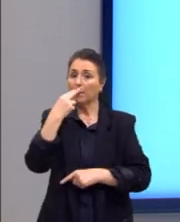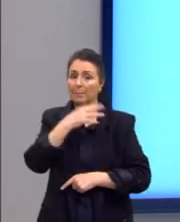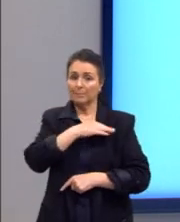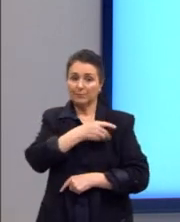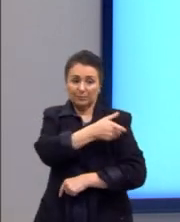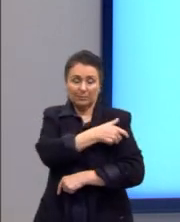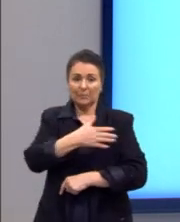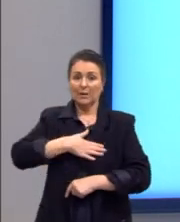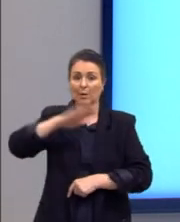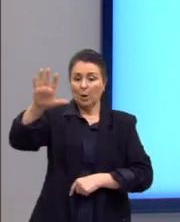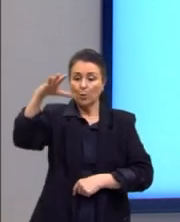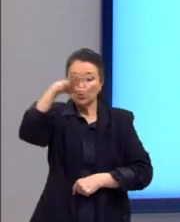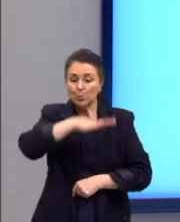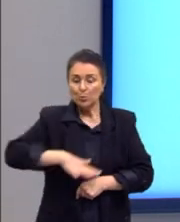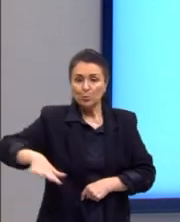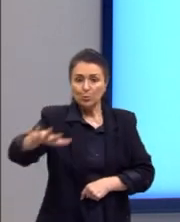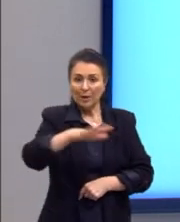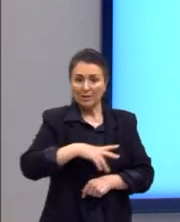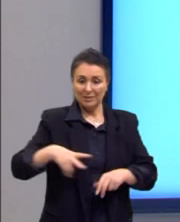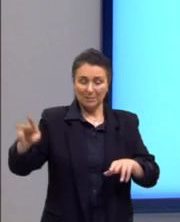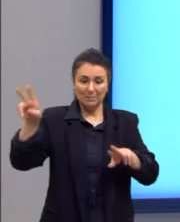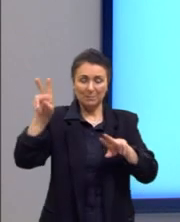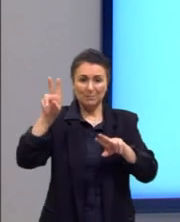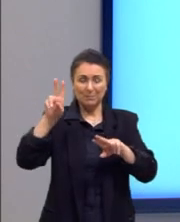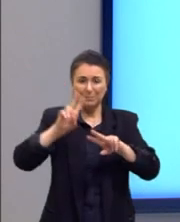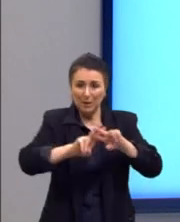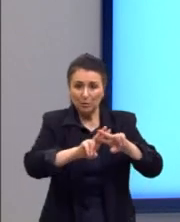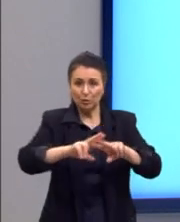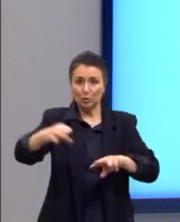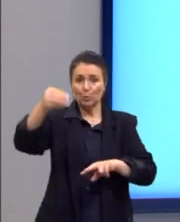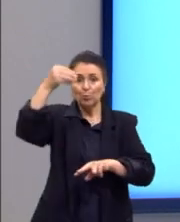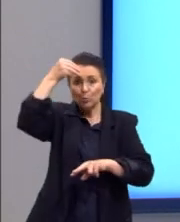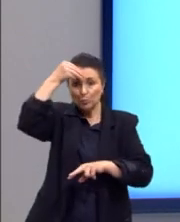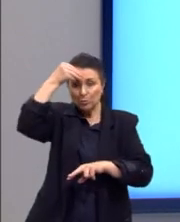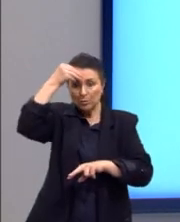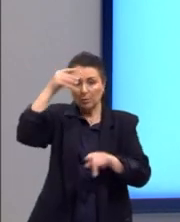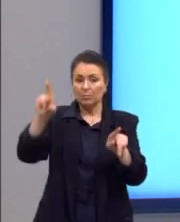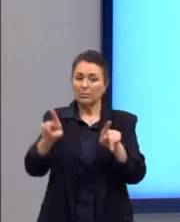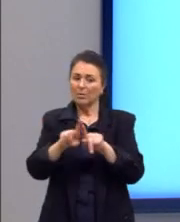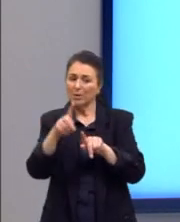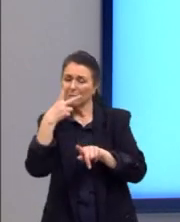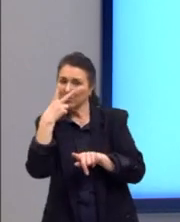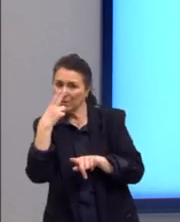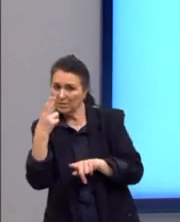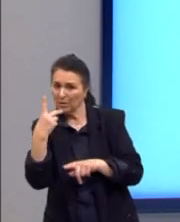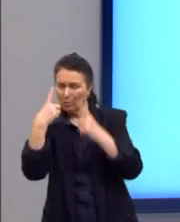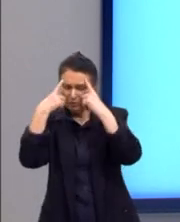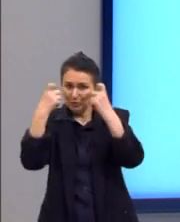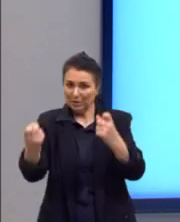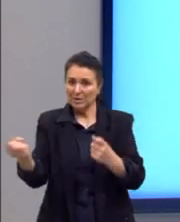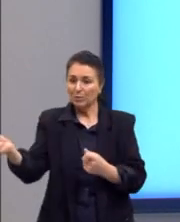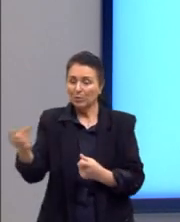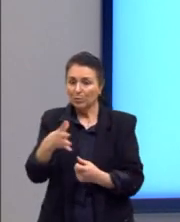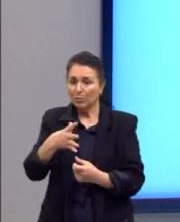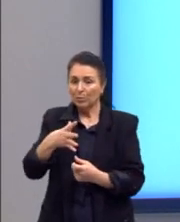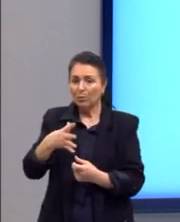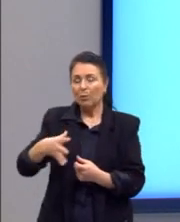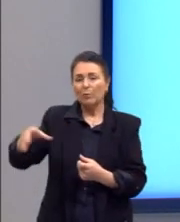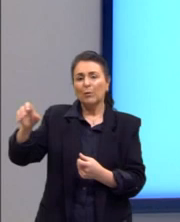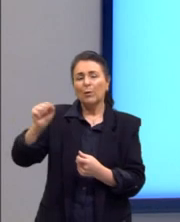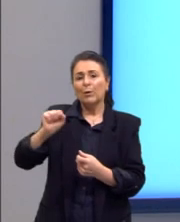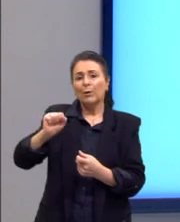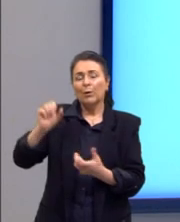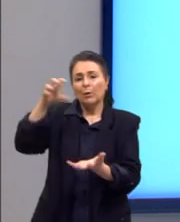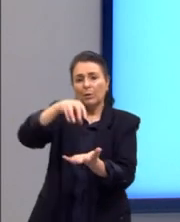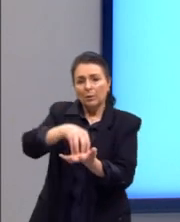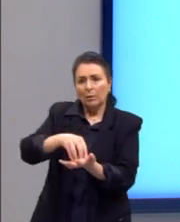concentração são muito semelhantes a uma violência neocolonial. Então, o que se diz? Que a Europa